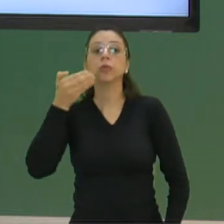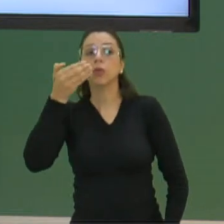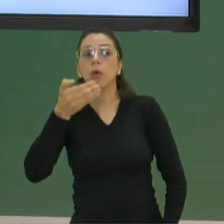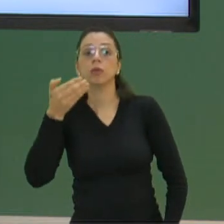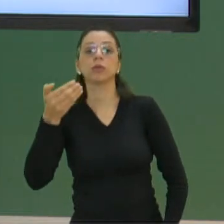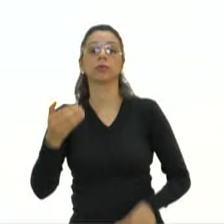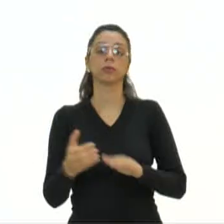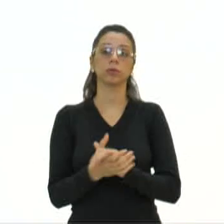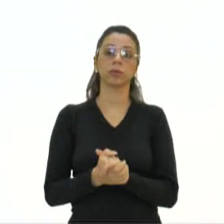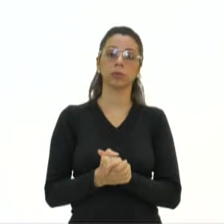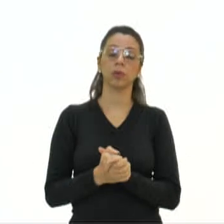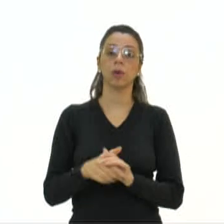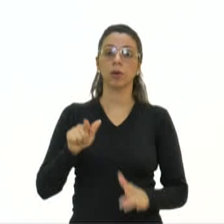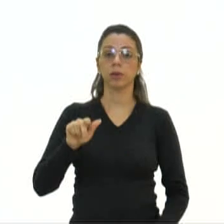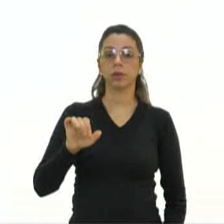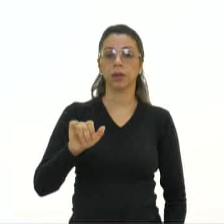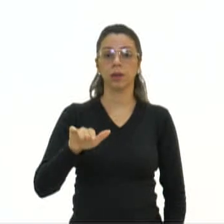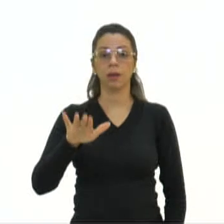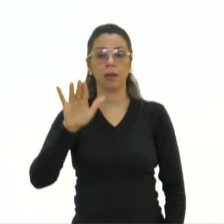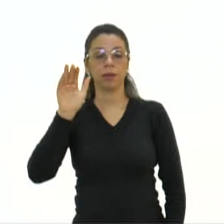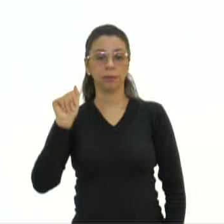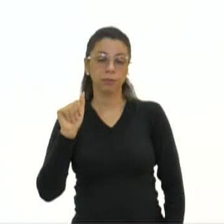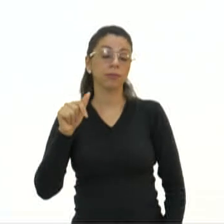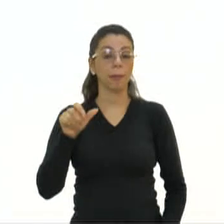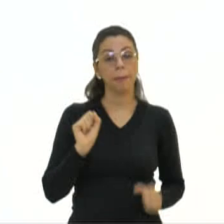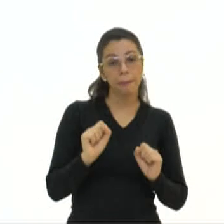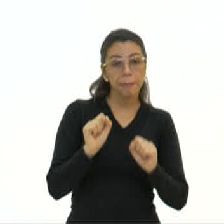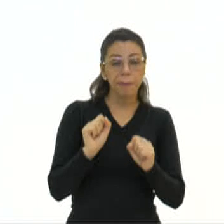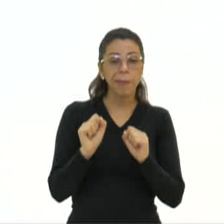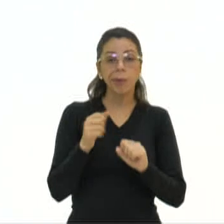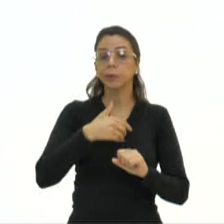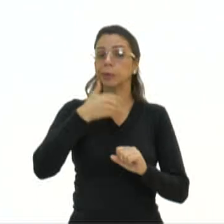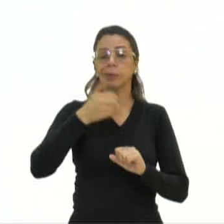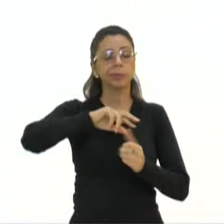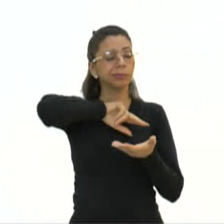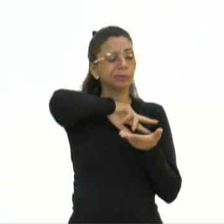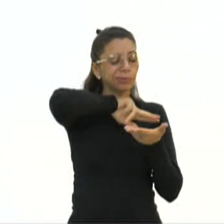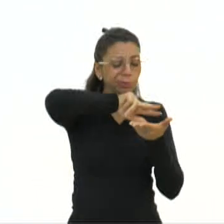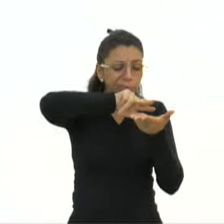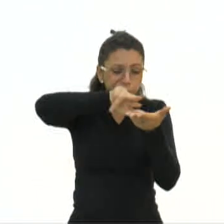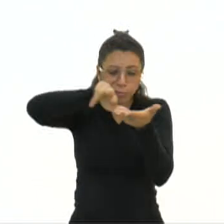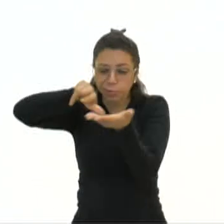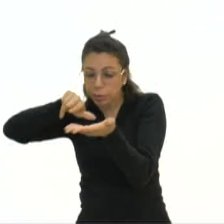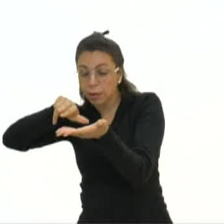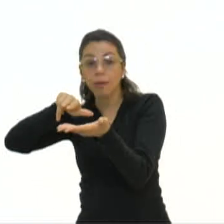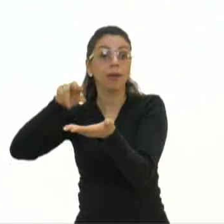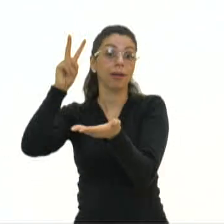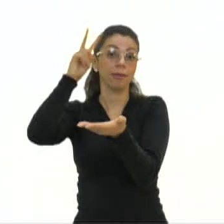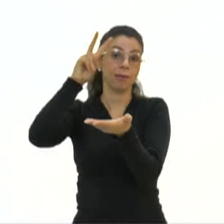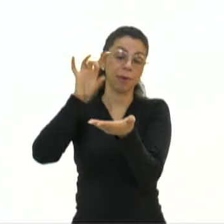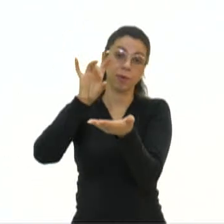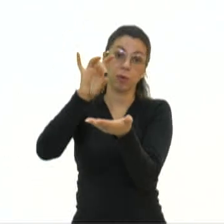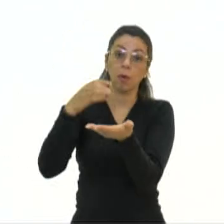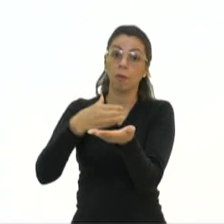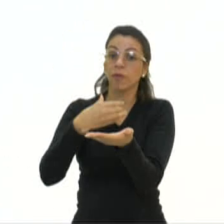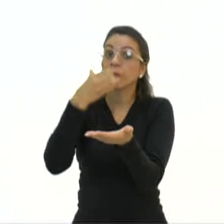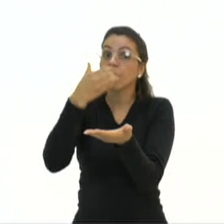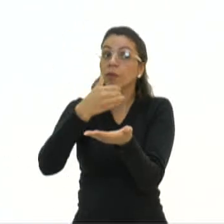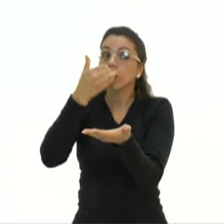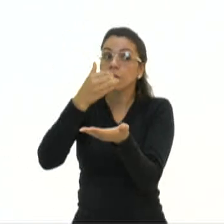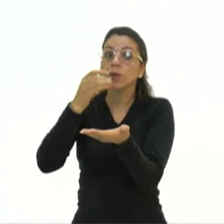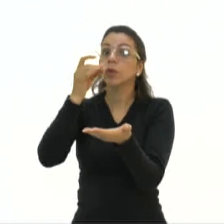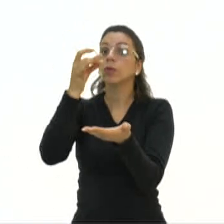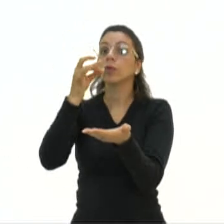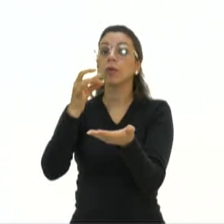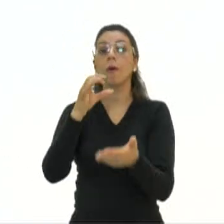Ou ainda em geleias e doces. Então você pode usar fruto para muita coisa. Lembrando que fruto não é apenas aquilo que a gente